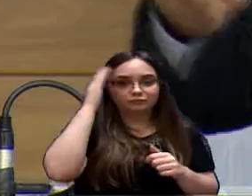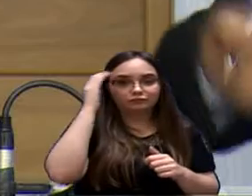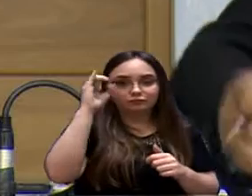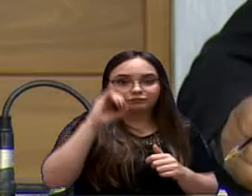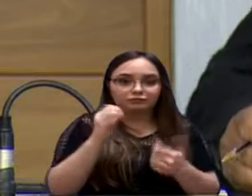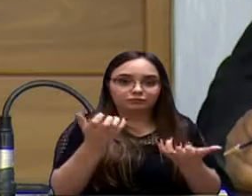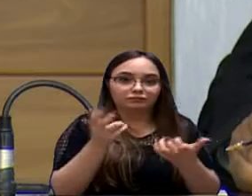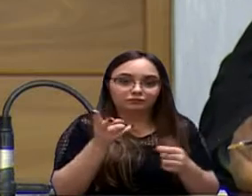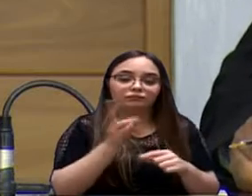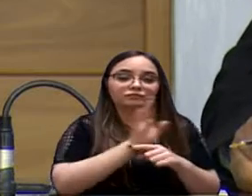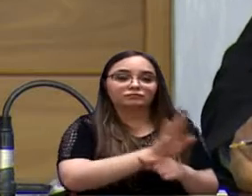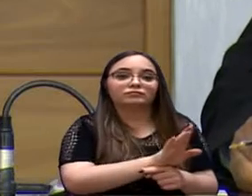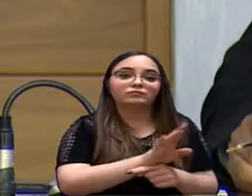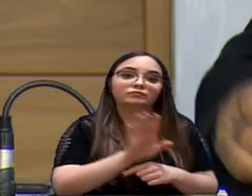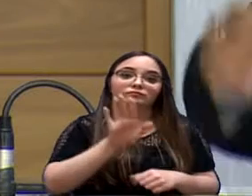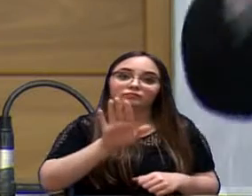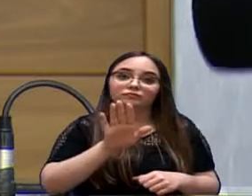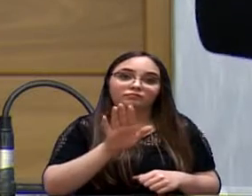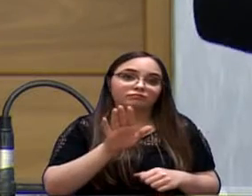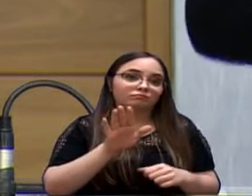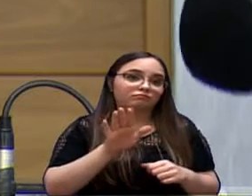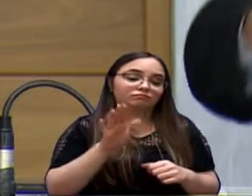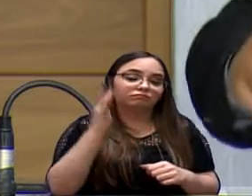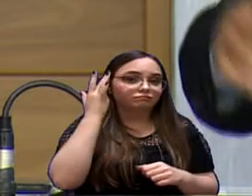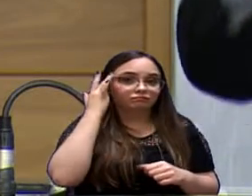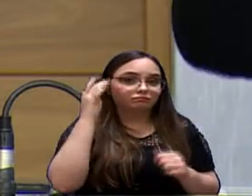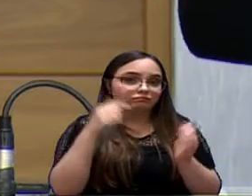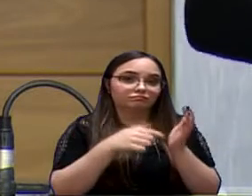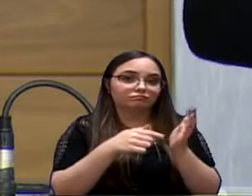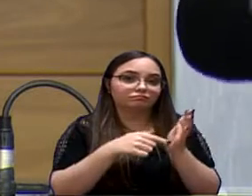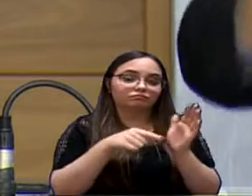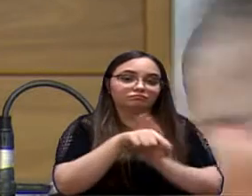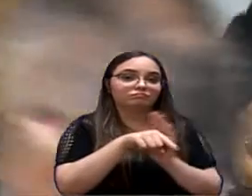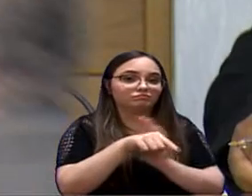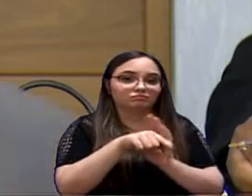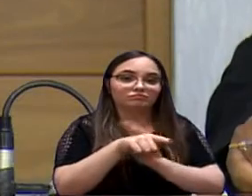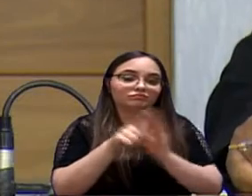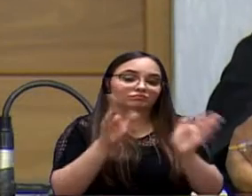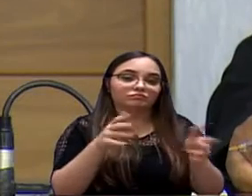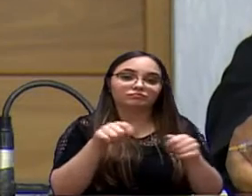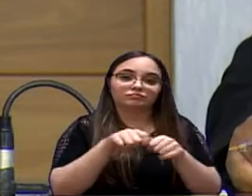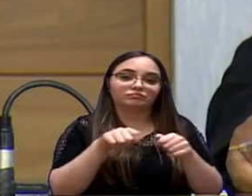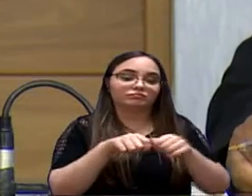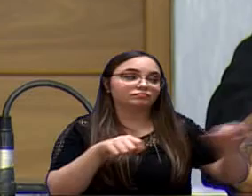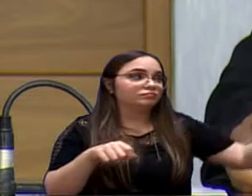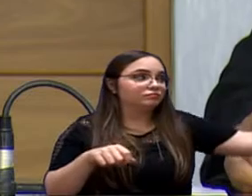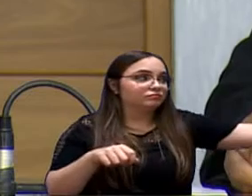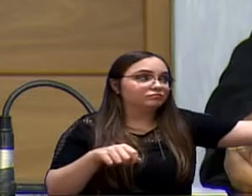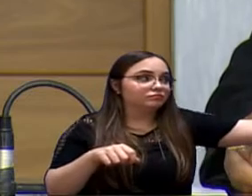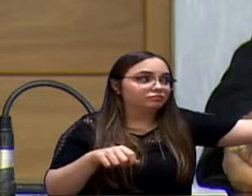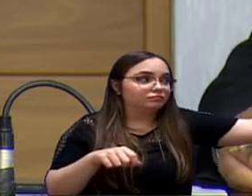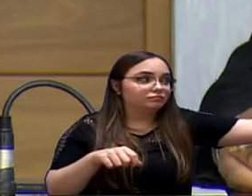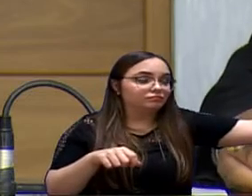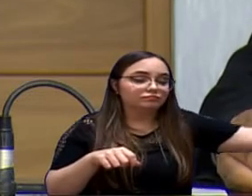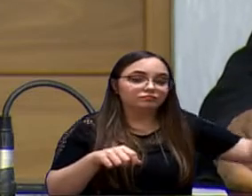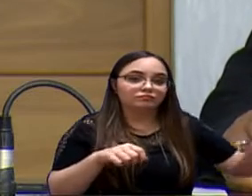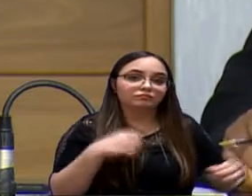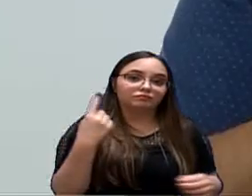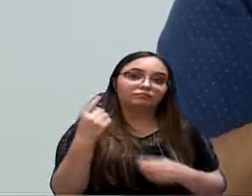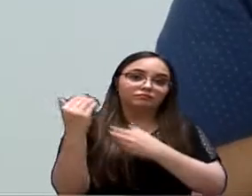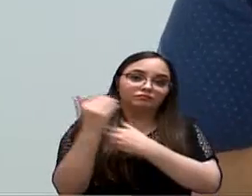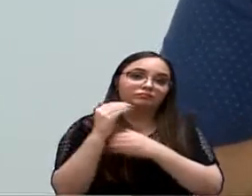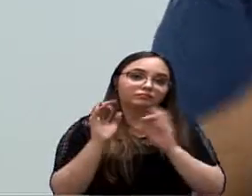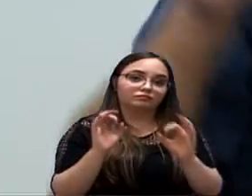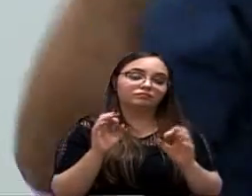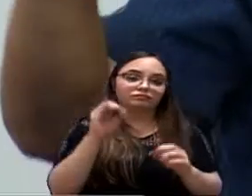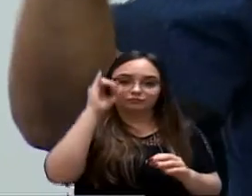sempre querendo colaborar, tal, tal, mas não vai brecar as investigadoras que já estão fazendo já, porque senão deu para tudo. Não, não, pelo contrário, ela está tentando me ajudar.